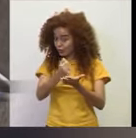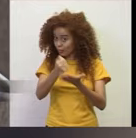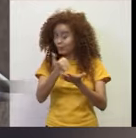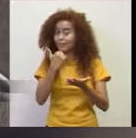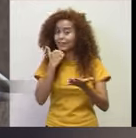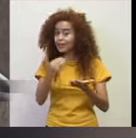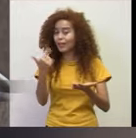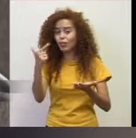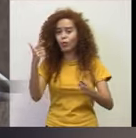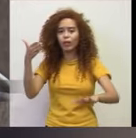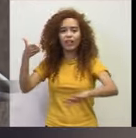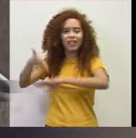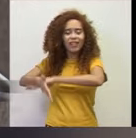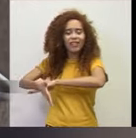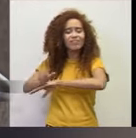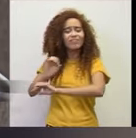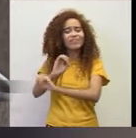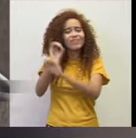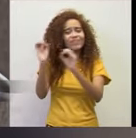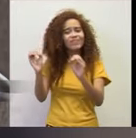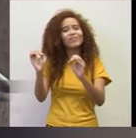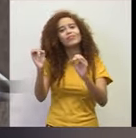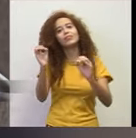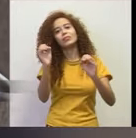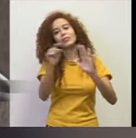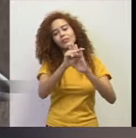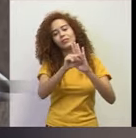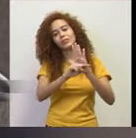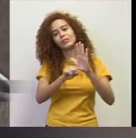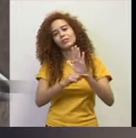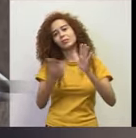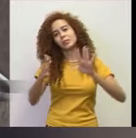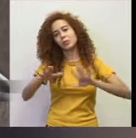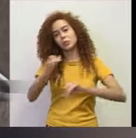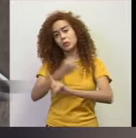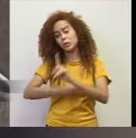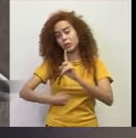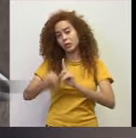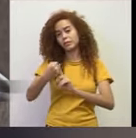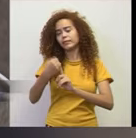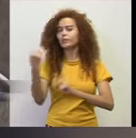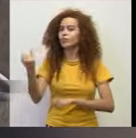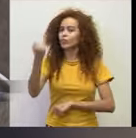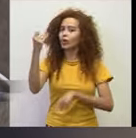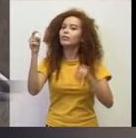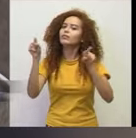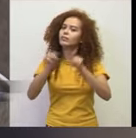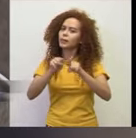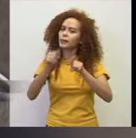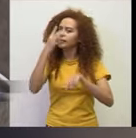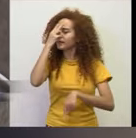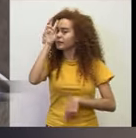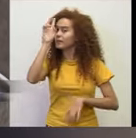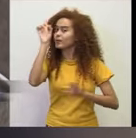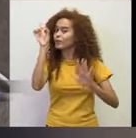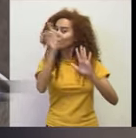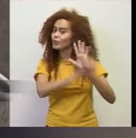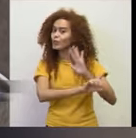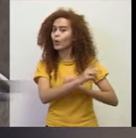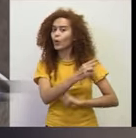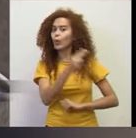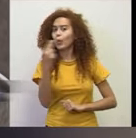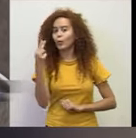indivíduo não tem acesso a nenhum dos programas de inclusão social. É importante também pontuar o direito ao nome